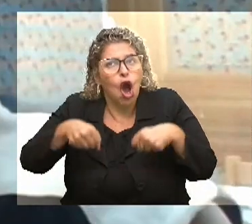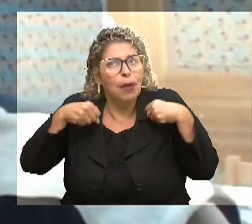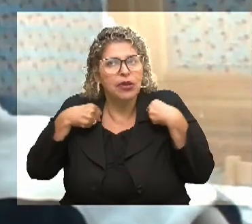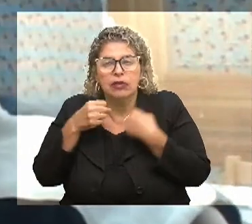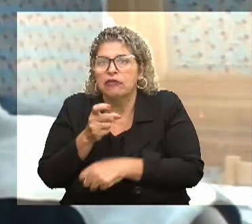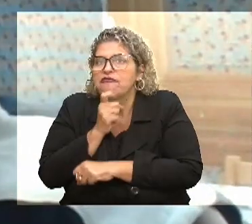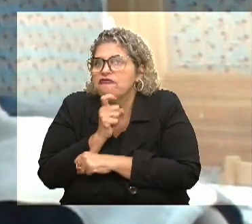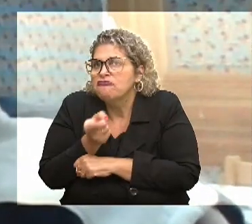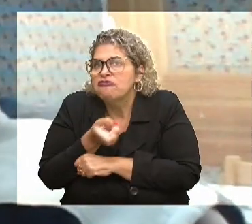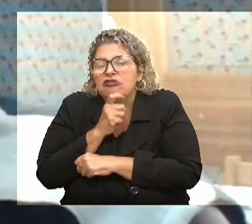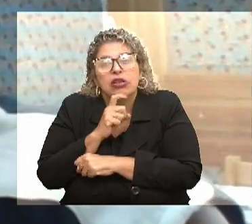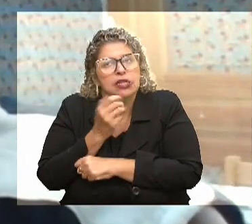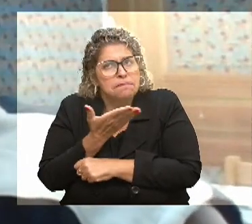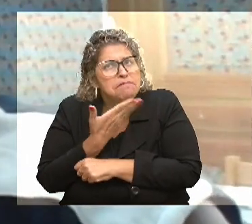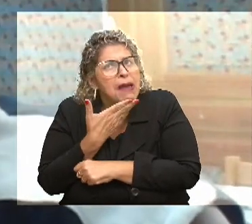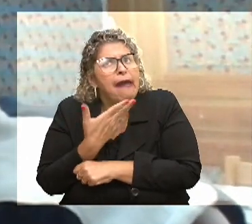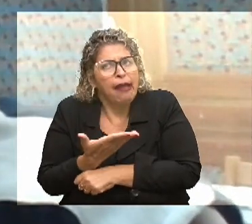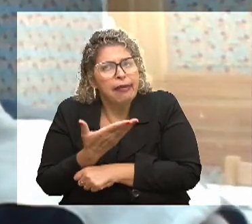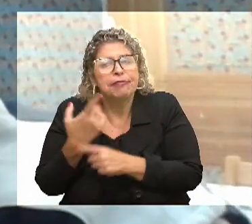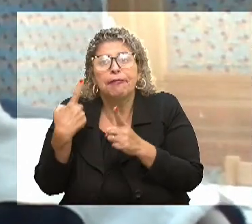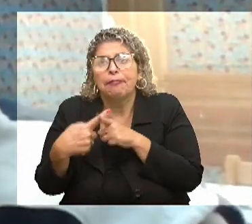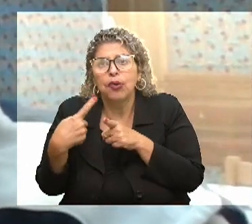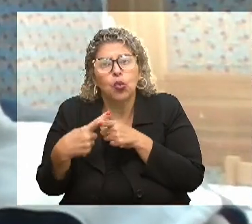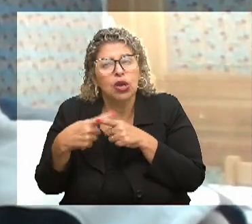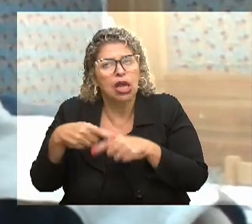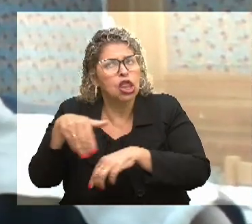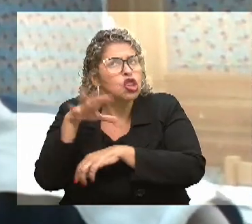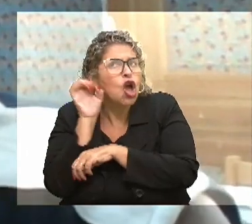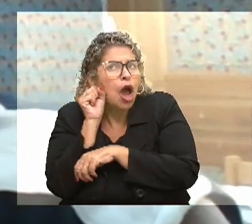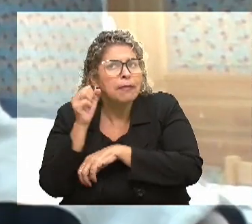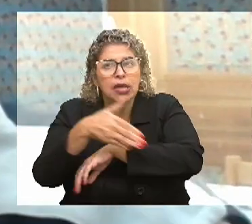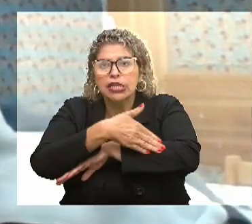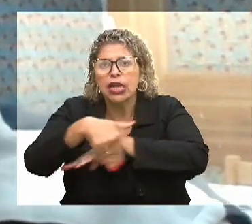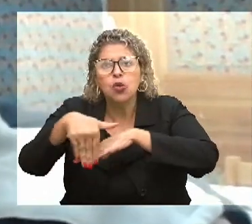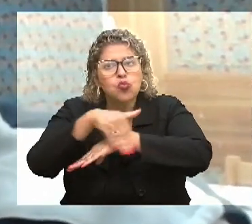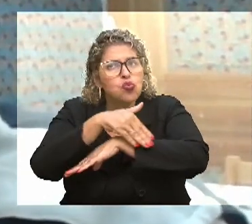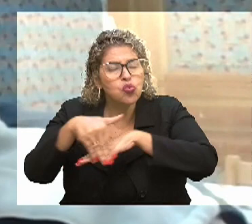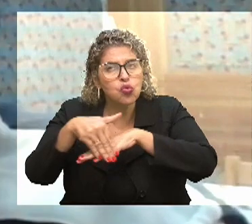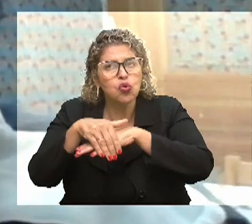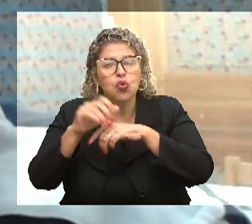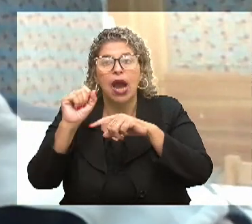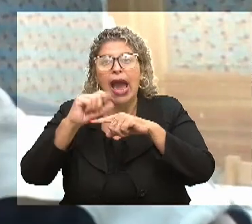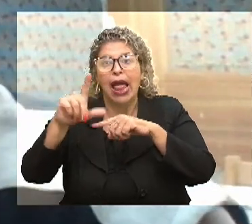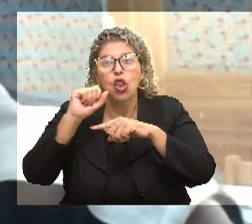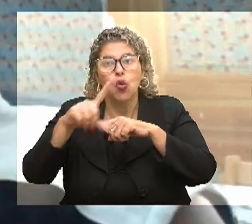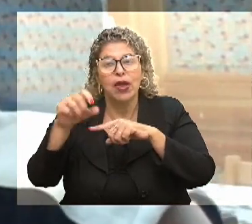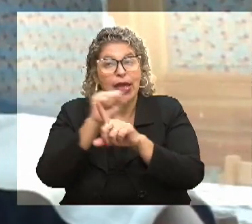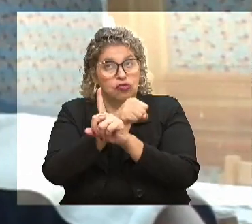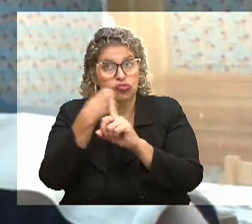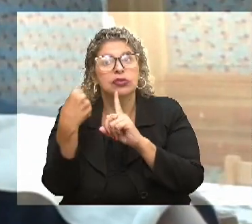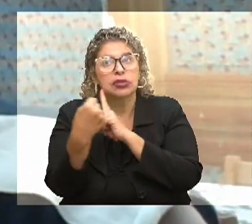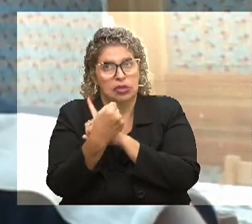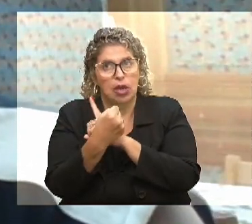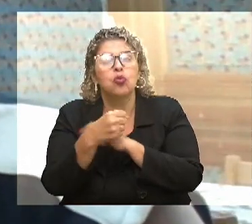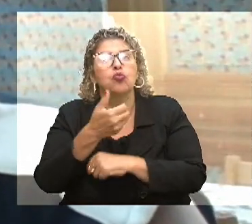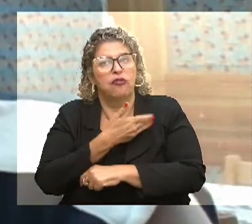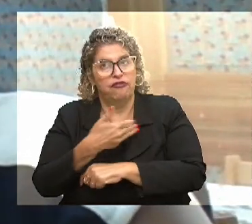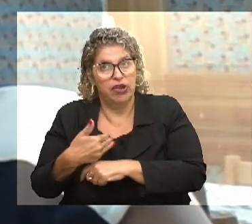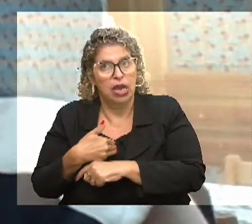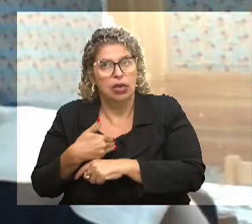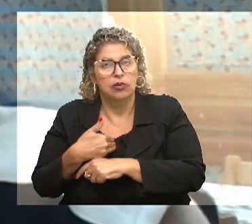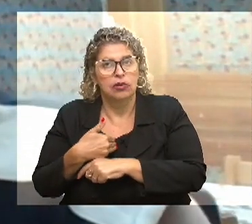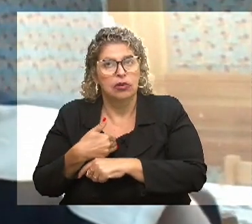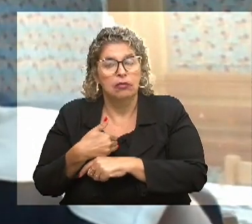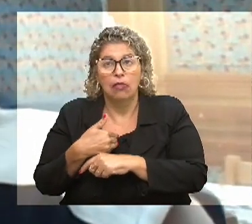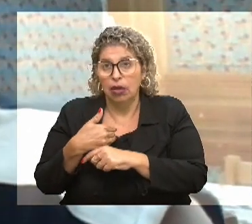muito cobertores. Porque a maioria dorme nas ruas, tem muitos com aluguel social, que o governo dá o aluguel social, mas ele